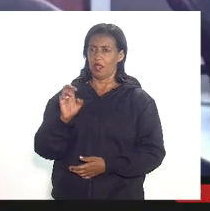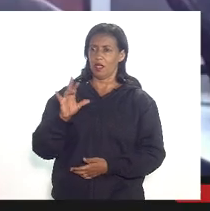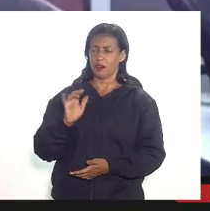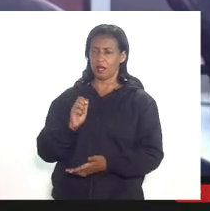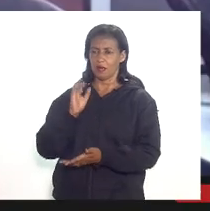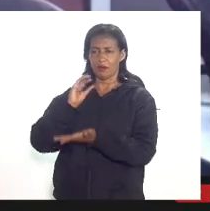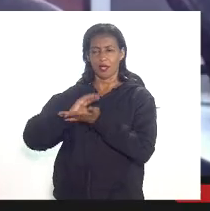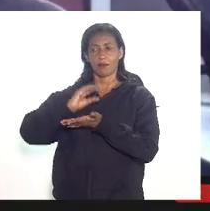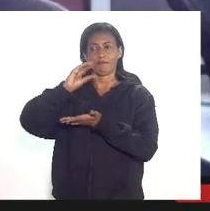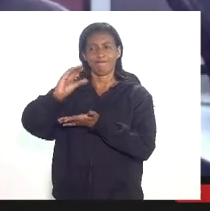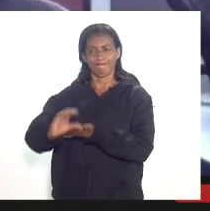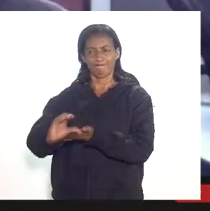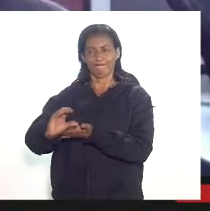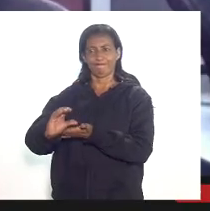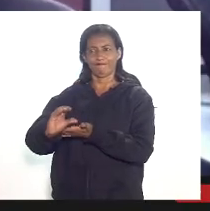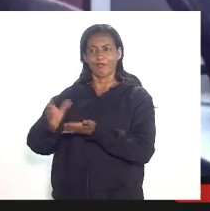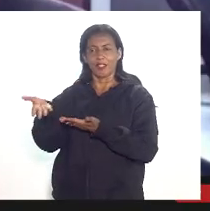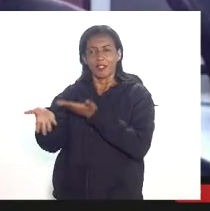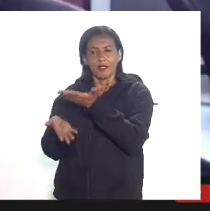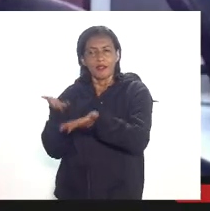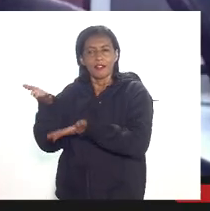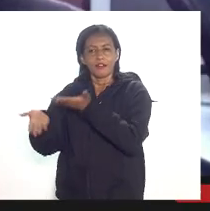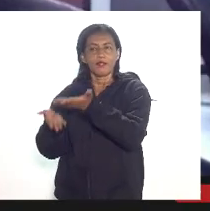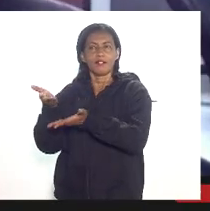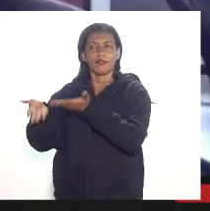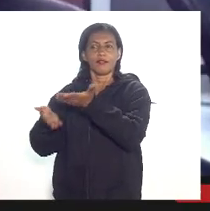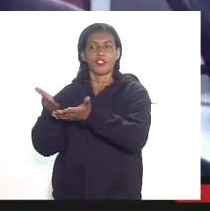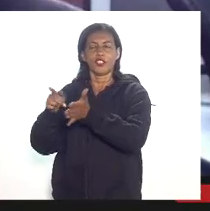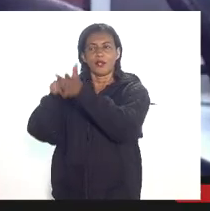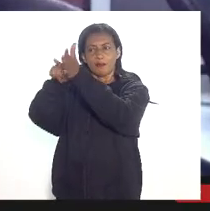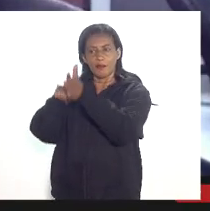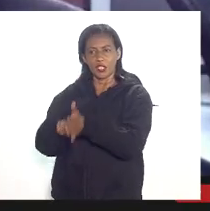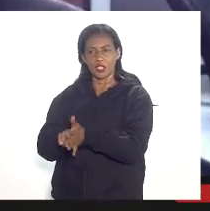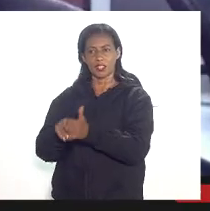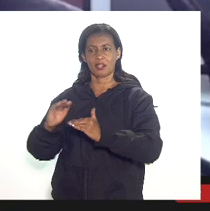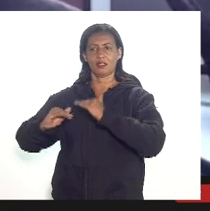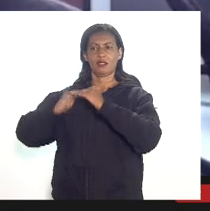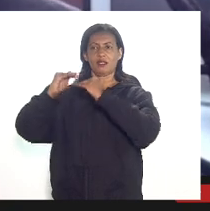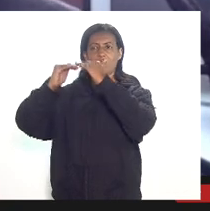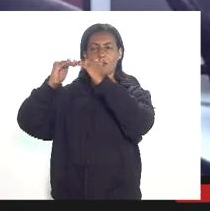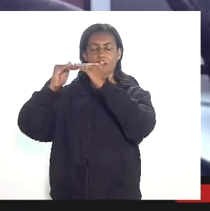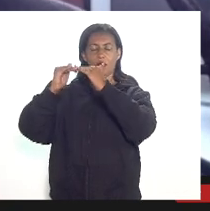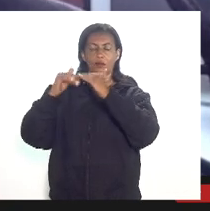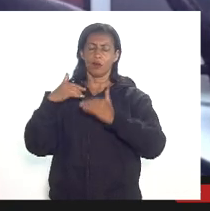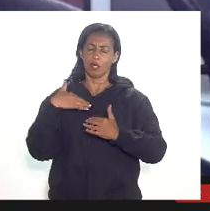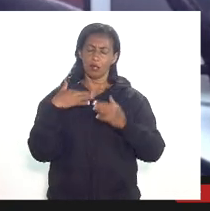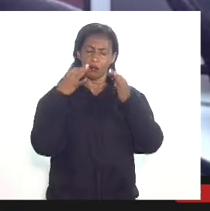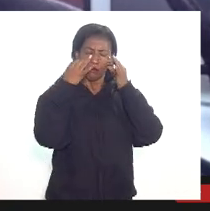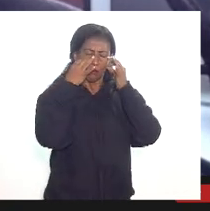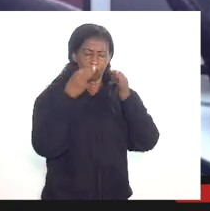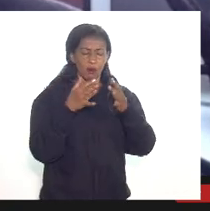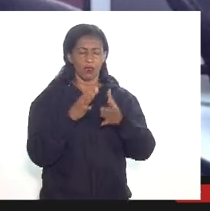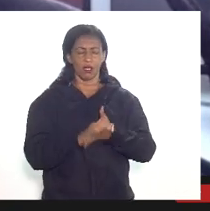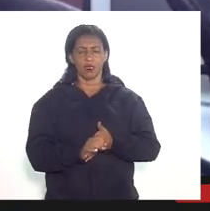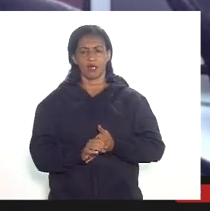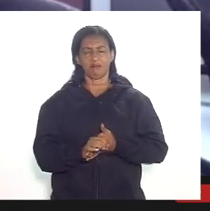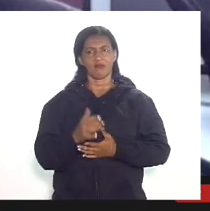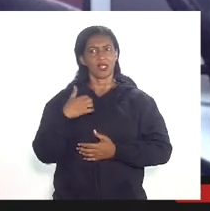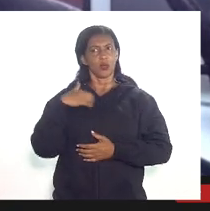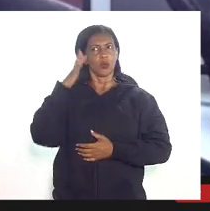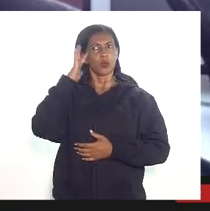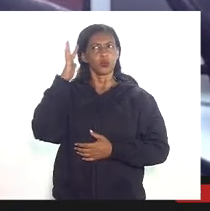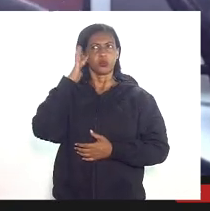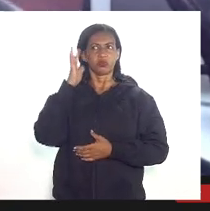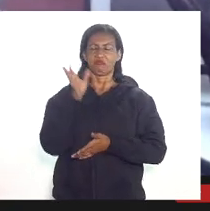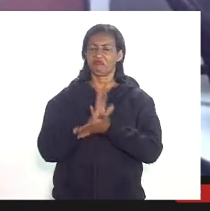que investir melhor dizendo em pesquisa e desenvolvimento e aí eu chamo atenção senhoras que isso era algo que eu não imaginava